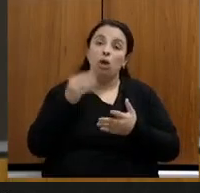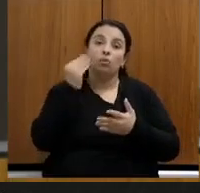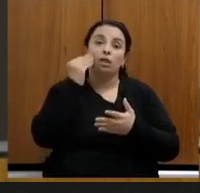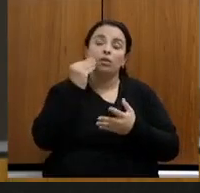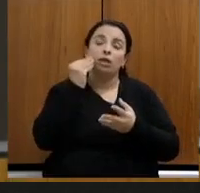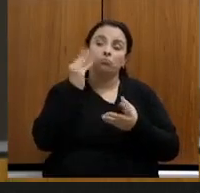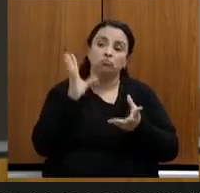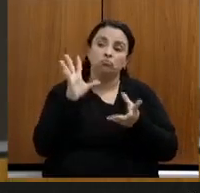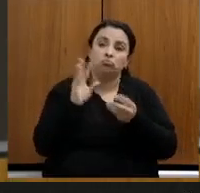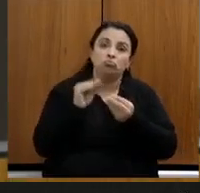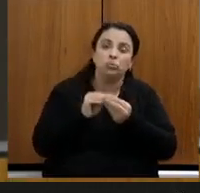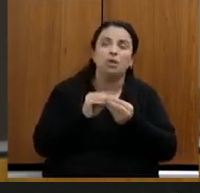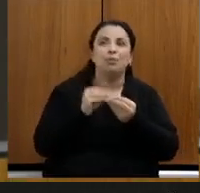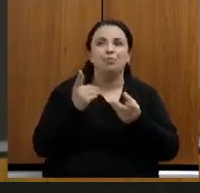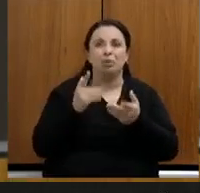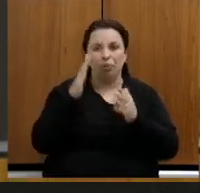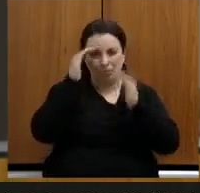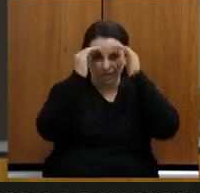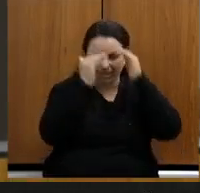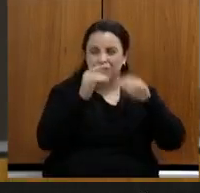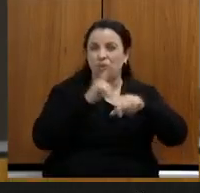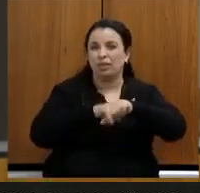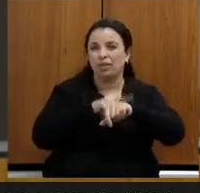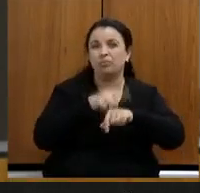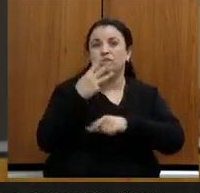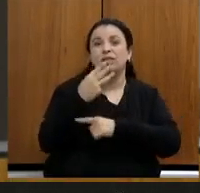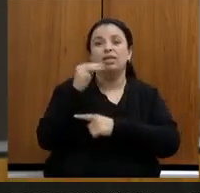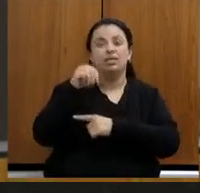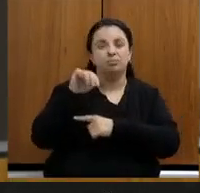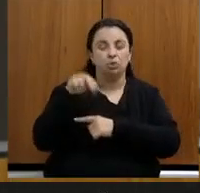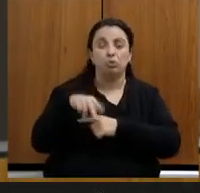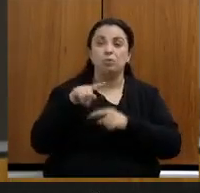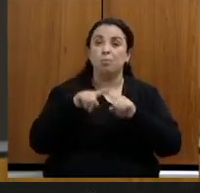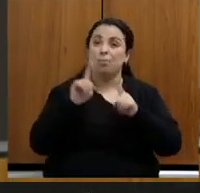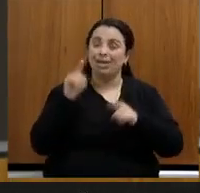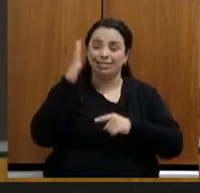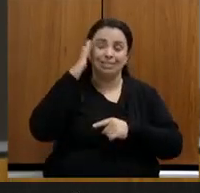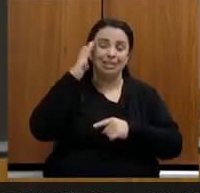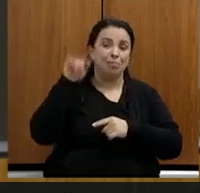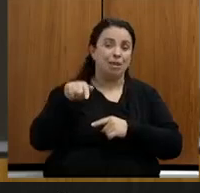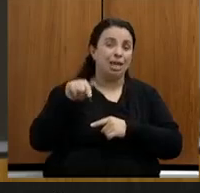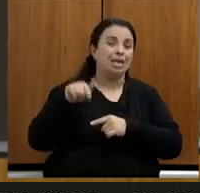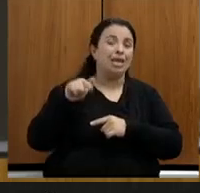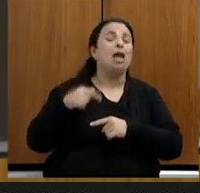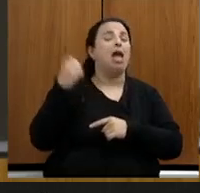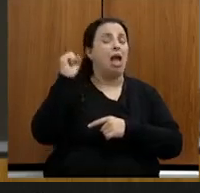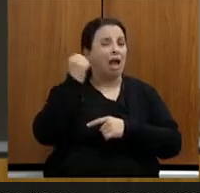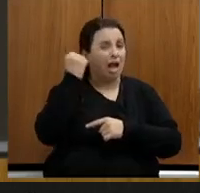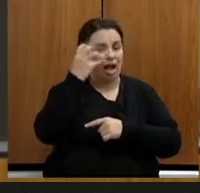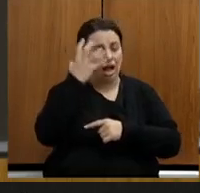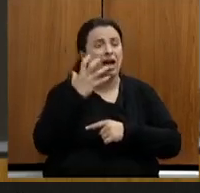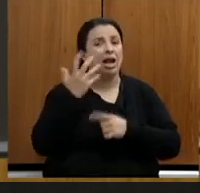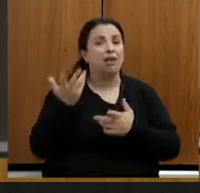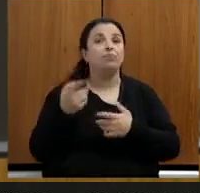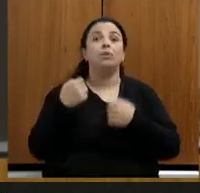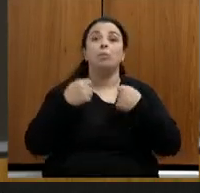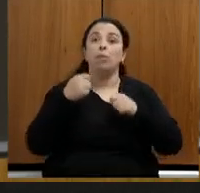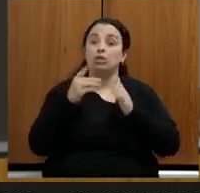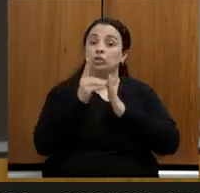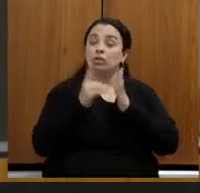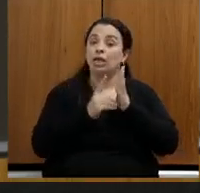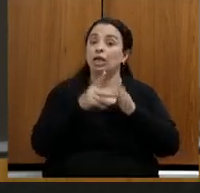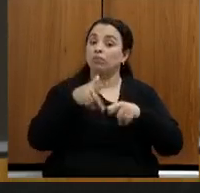minutos em média nas nossas questões mas a situação é gravíssima e a gente pede que esse decreto seja revisto